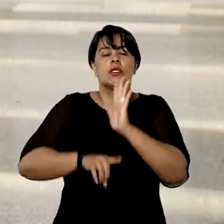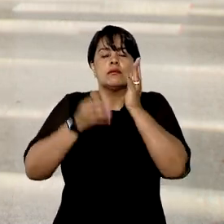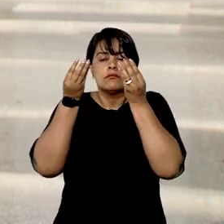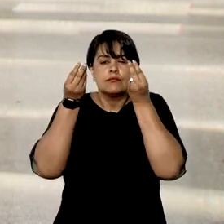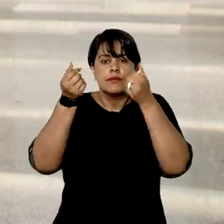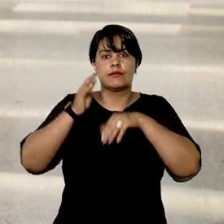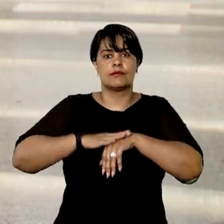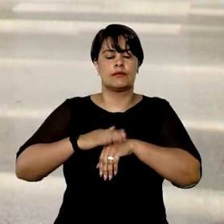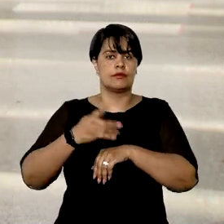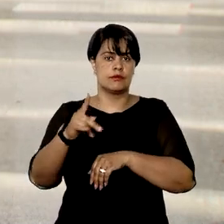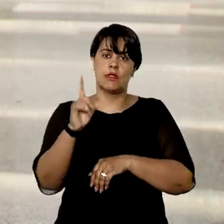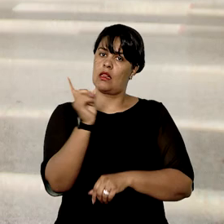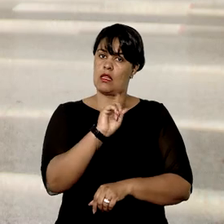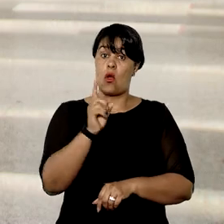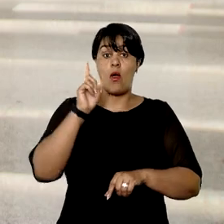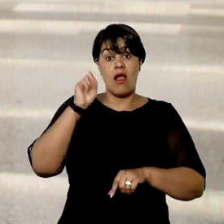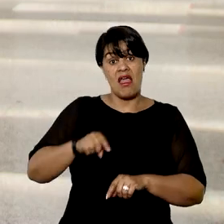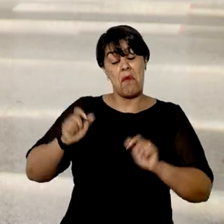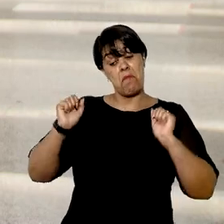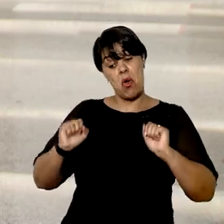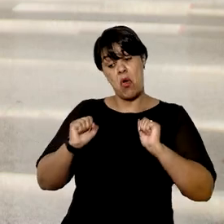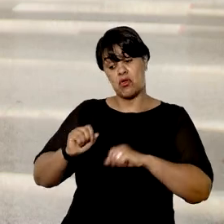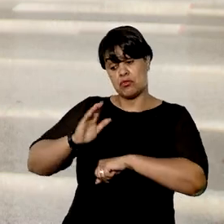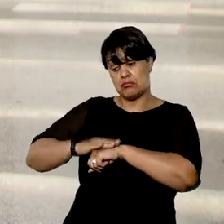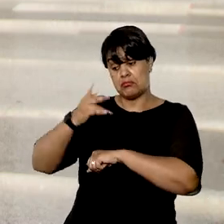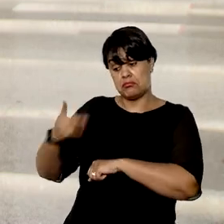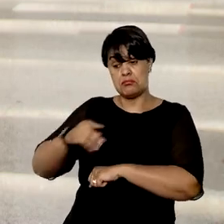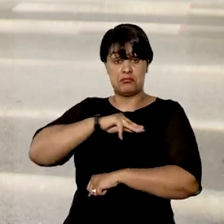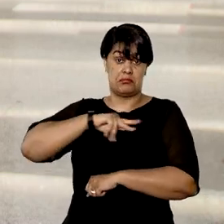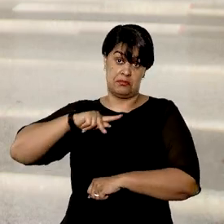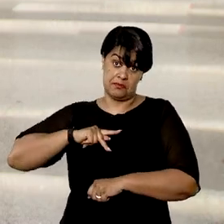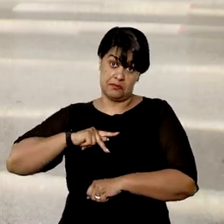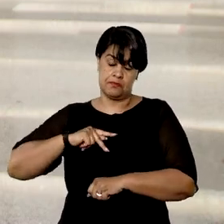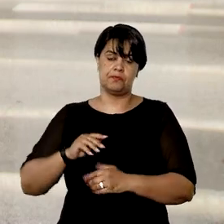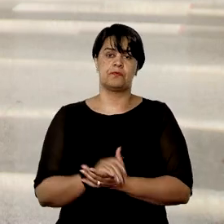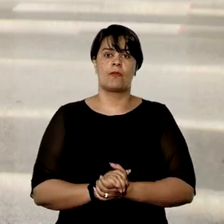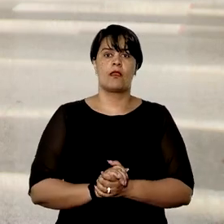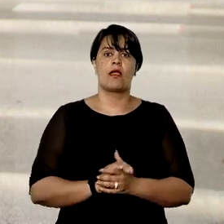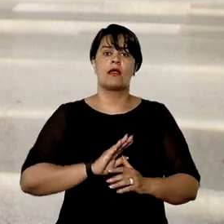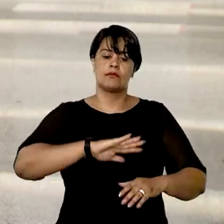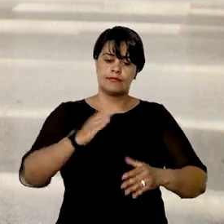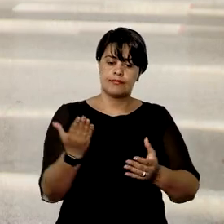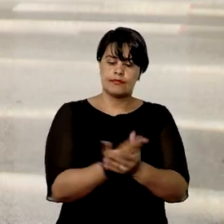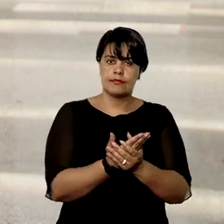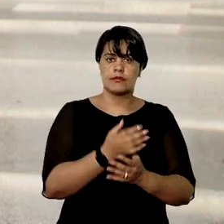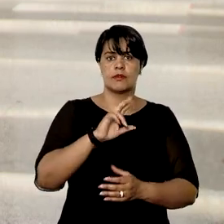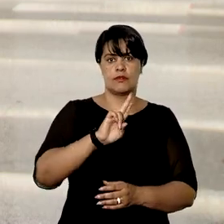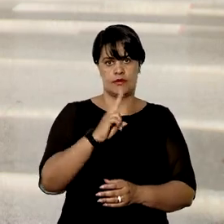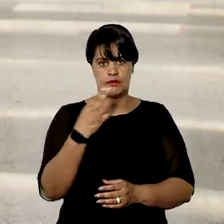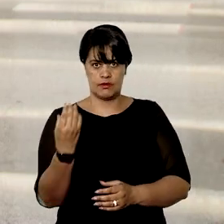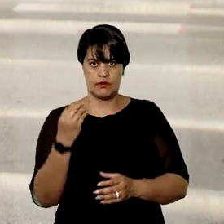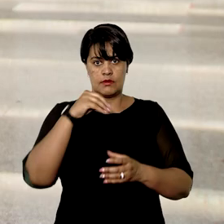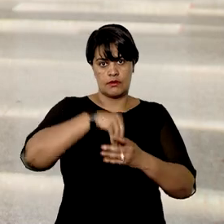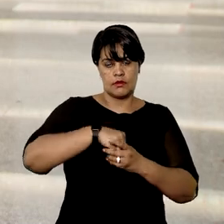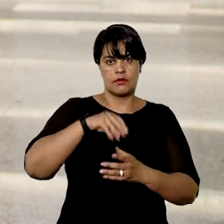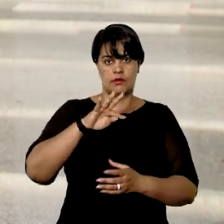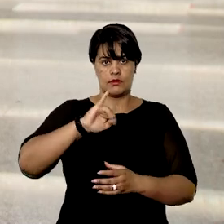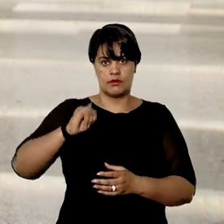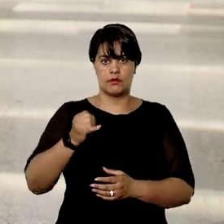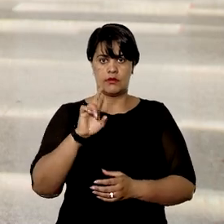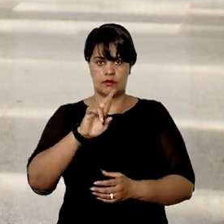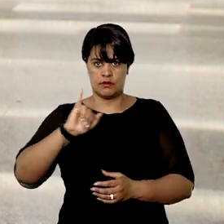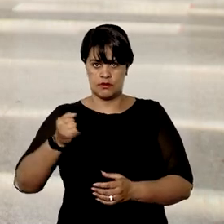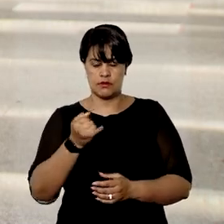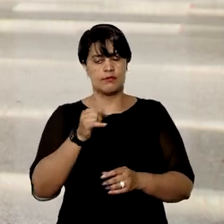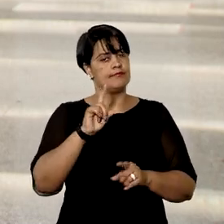subjetivo do acusado, mas uma faculdade do órgão acusador. Impetrado habeas corpus no Tribunal de Justiça do Rio de Janeiro,